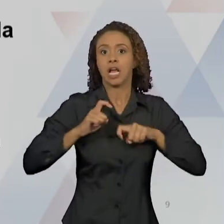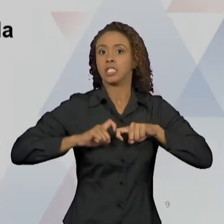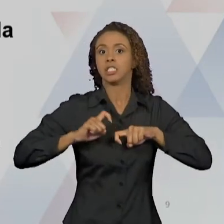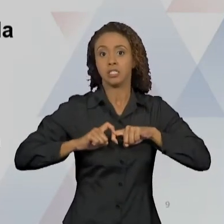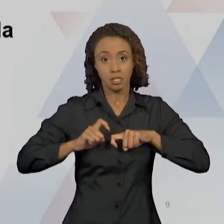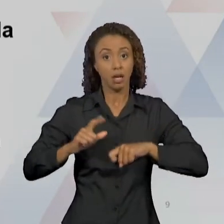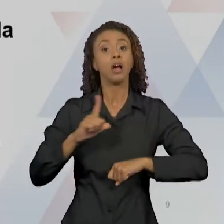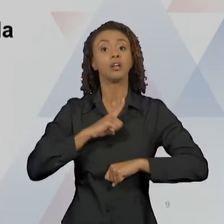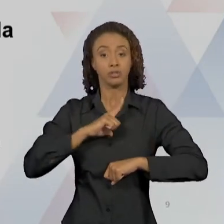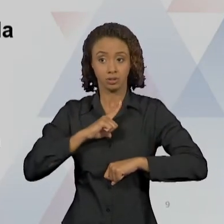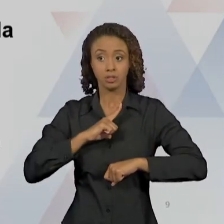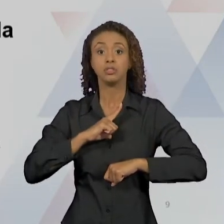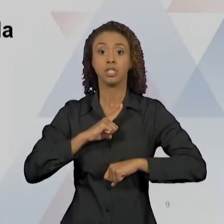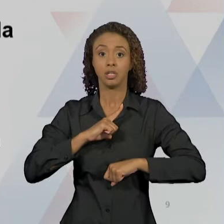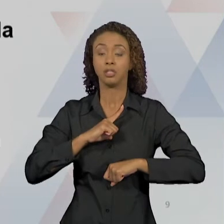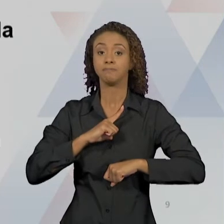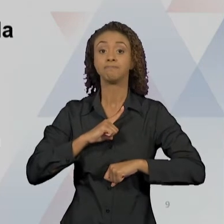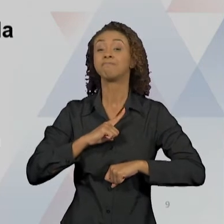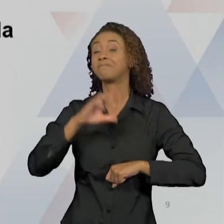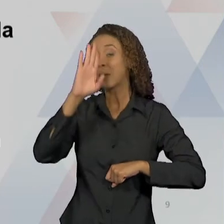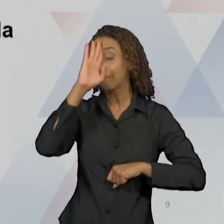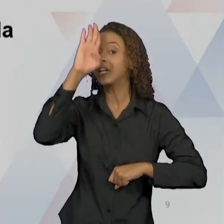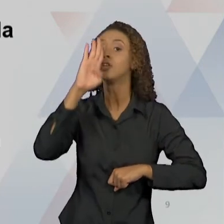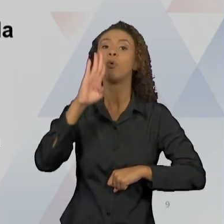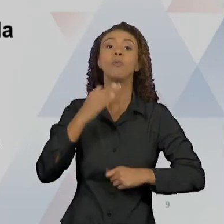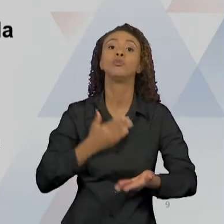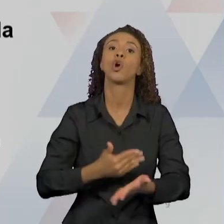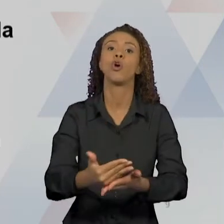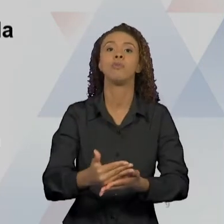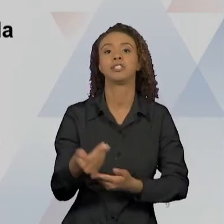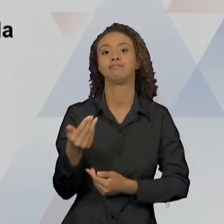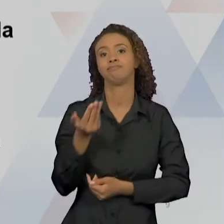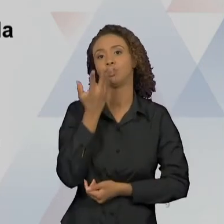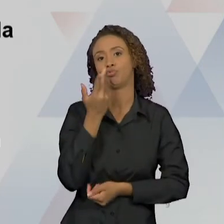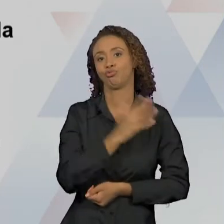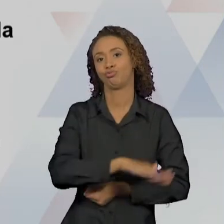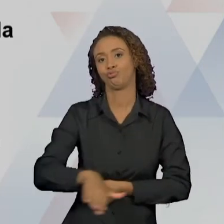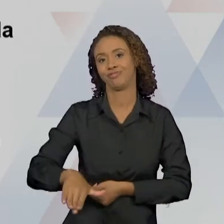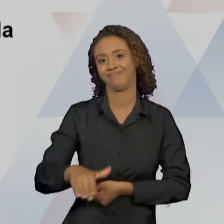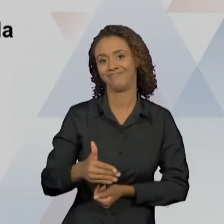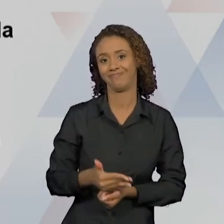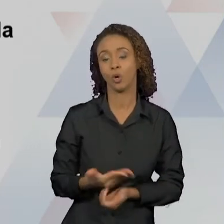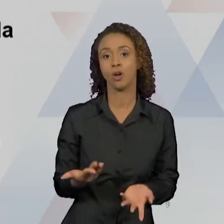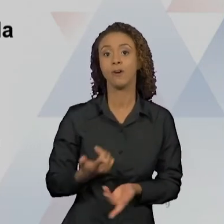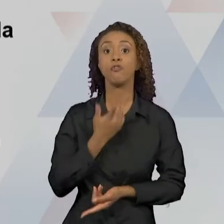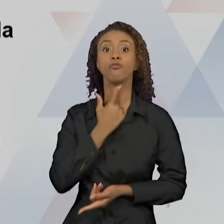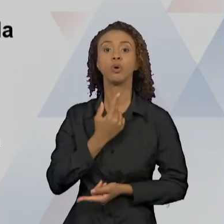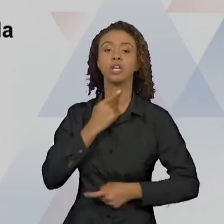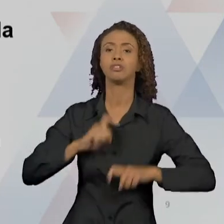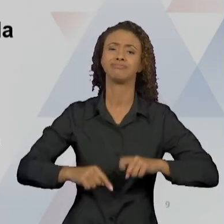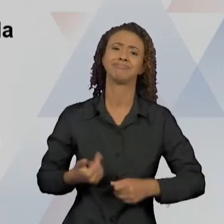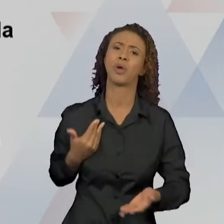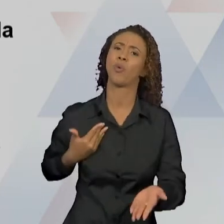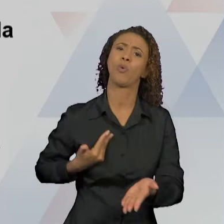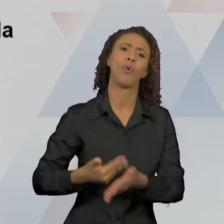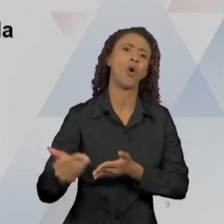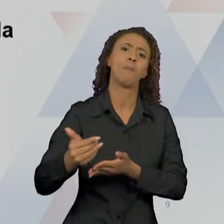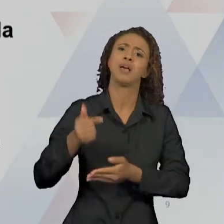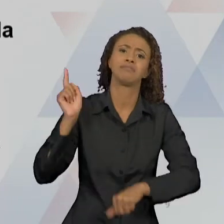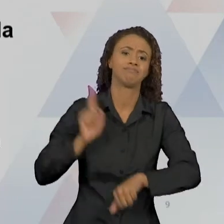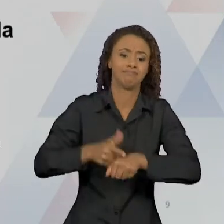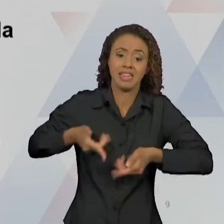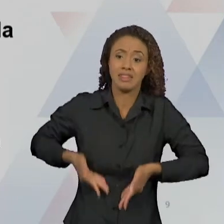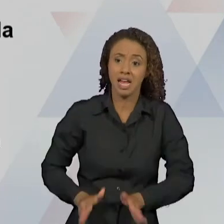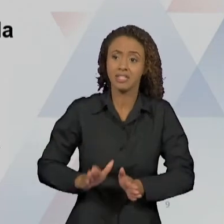localizados principalmente na infância. Então o impulso sexual existe desde o princípio de vida,